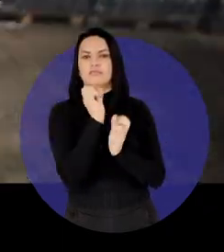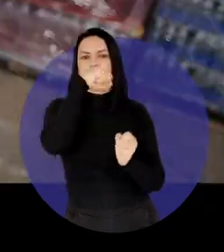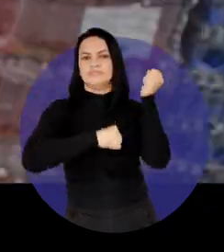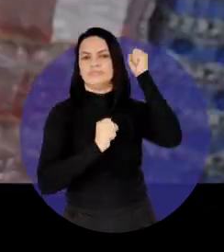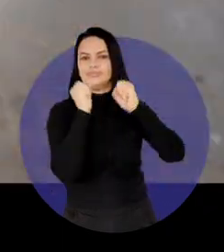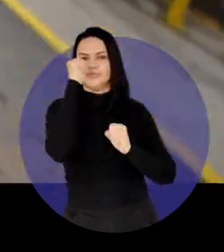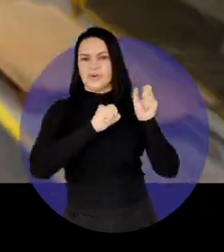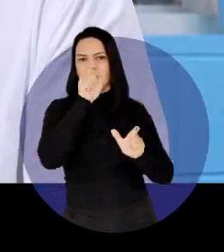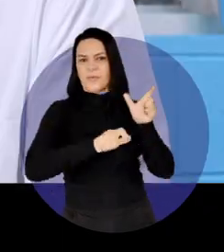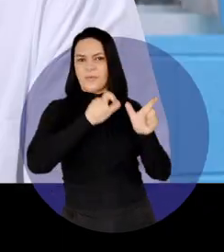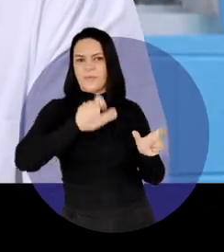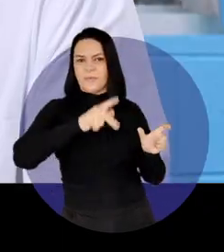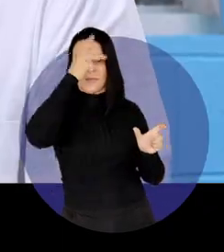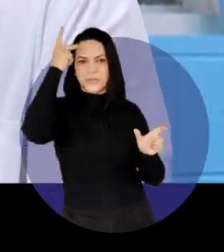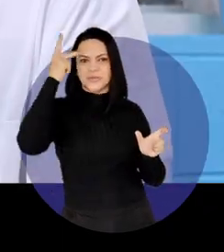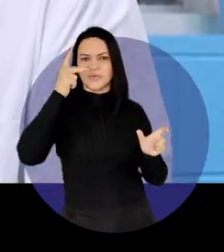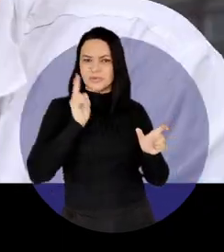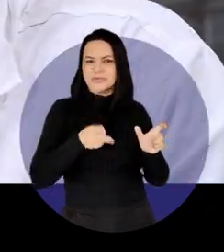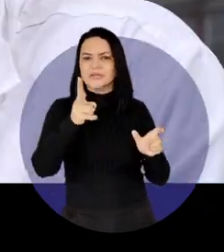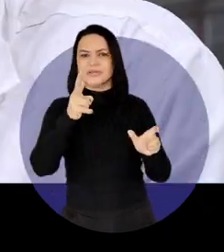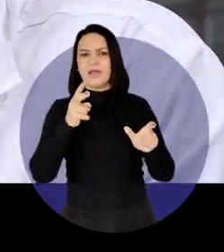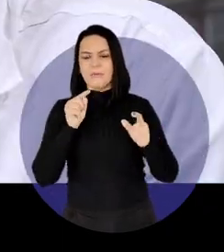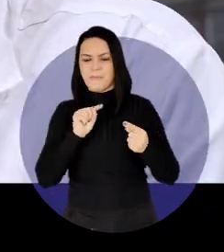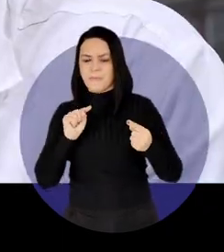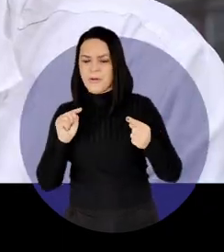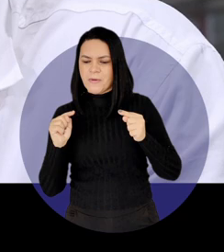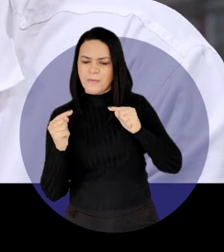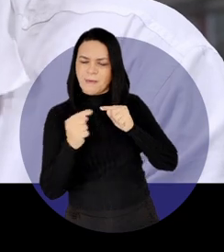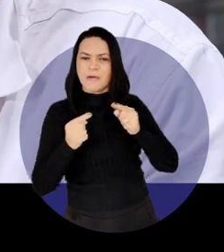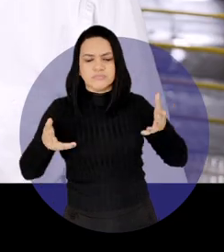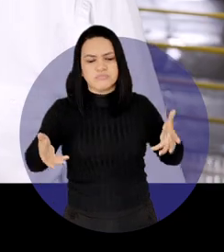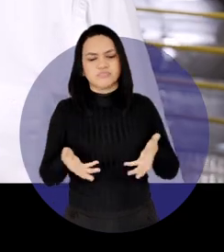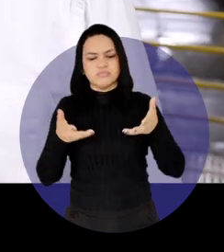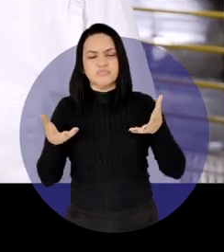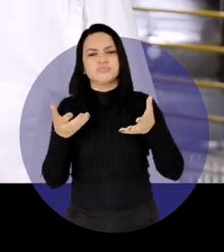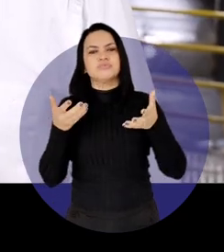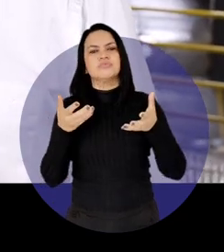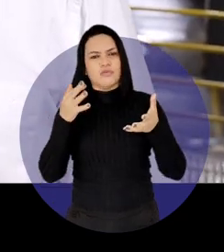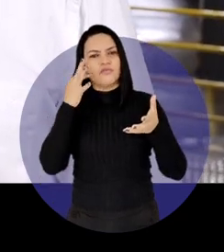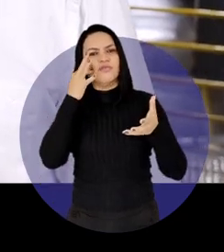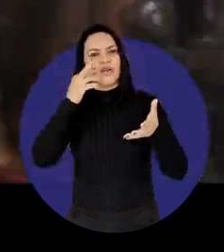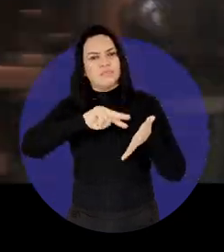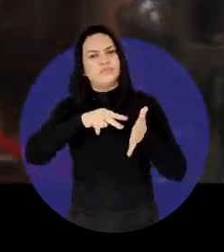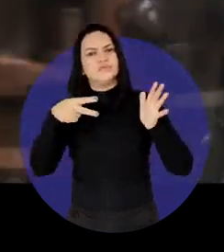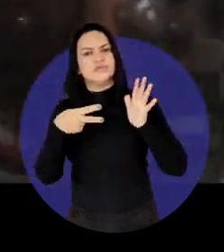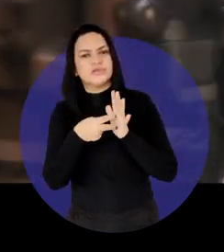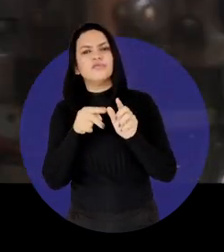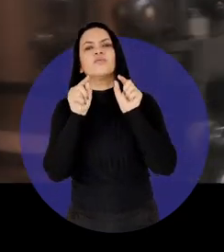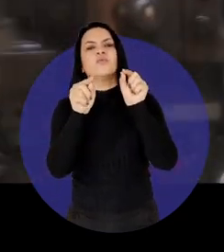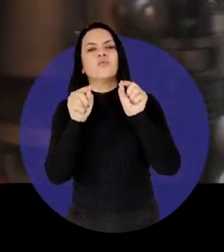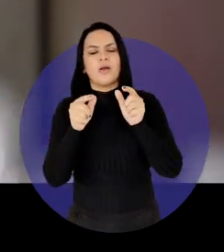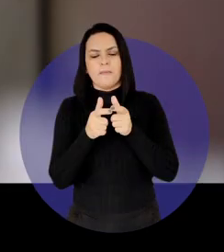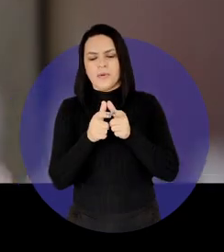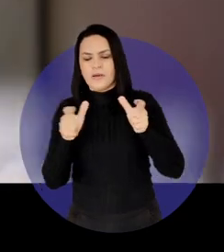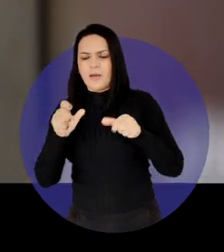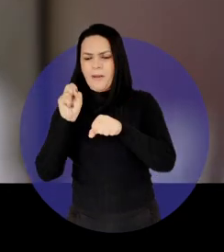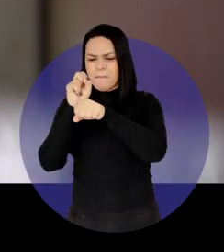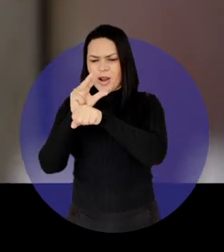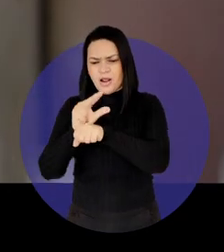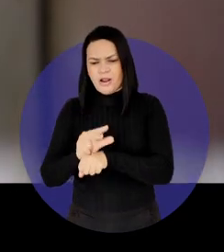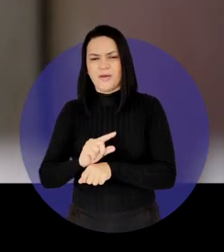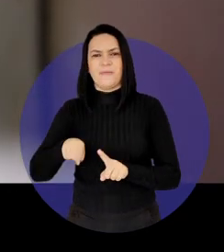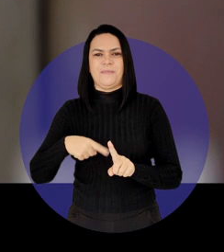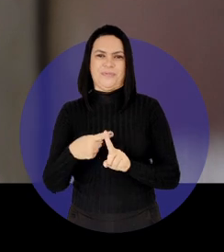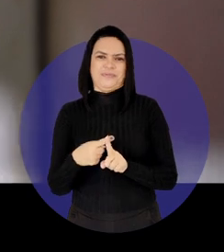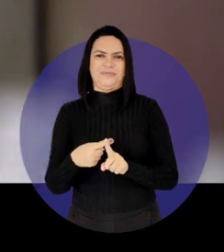industrial. Esse ciclo de incentivo significa a criação dos postos de